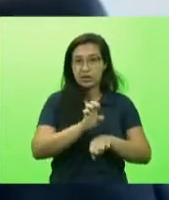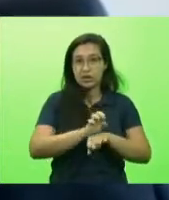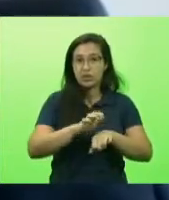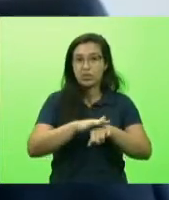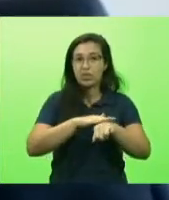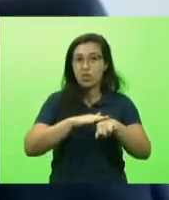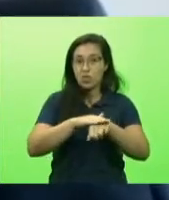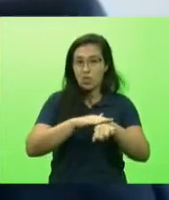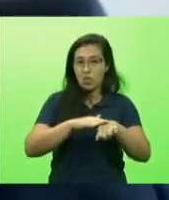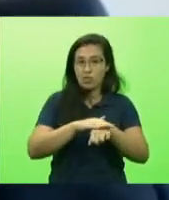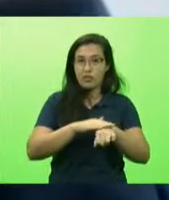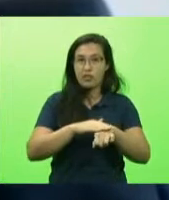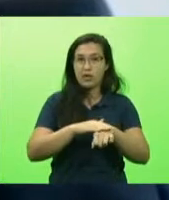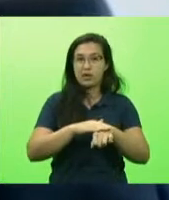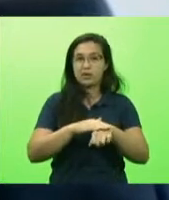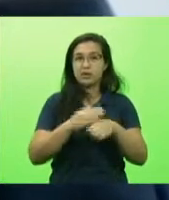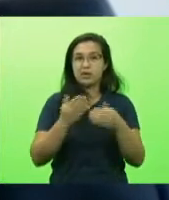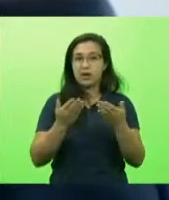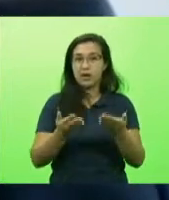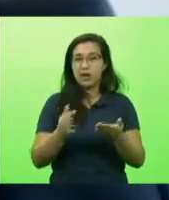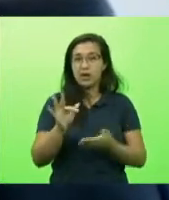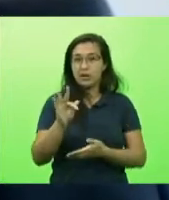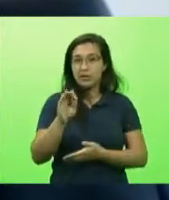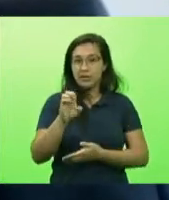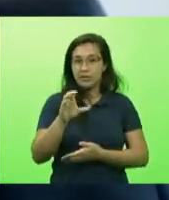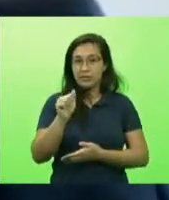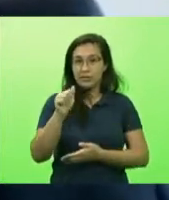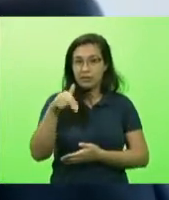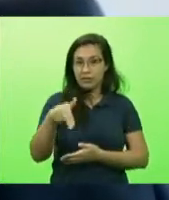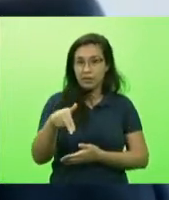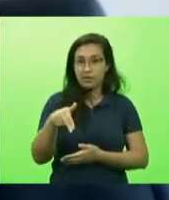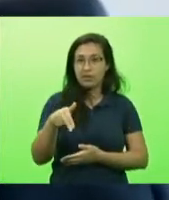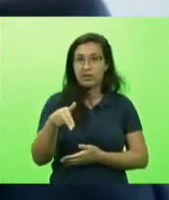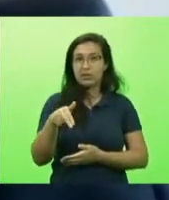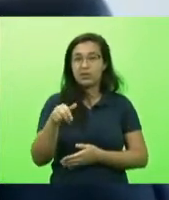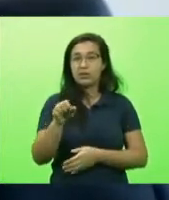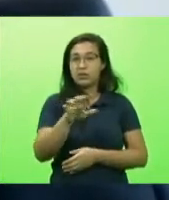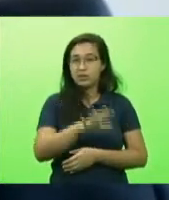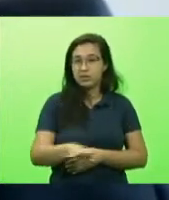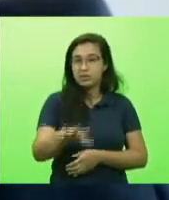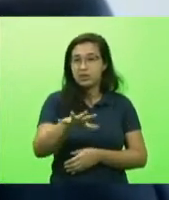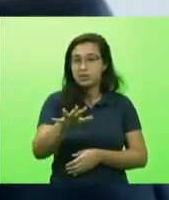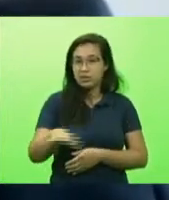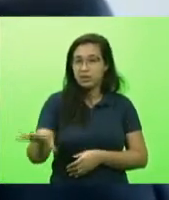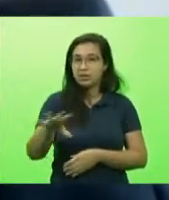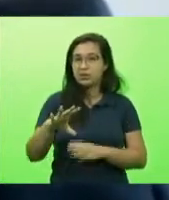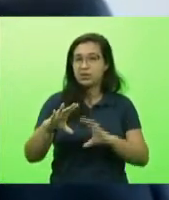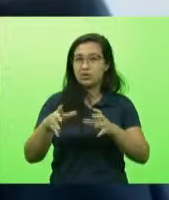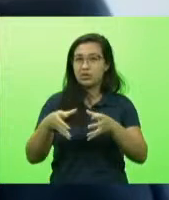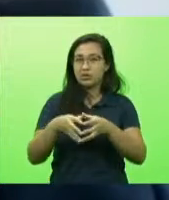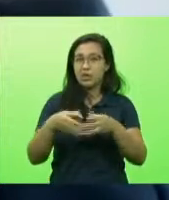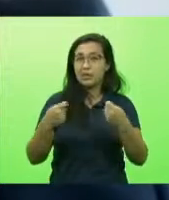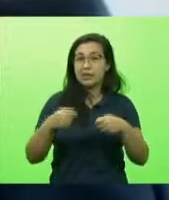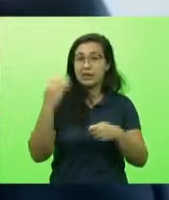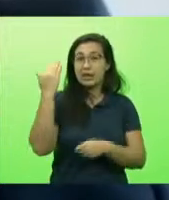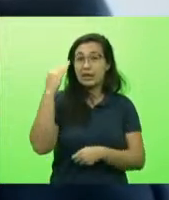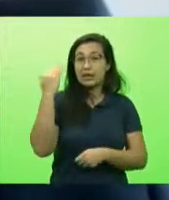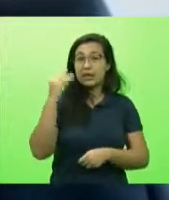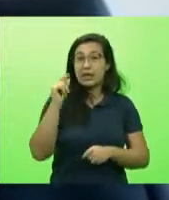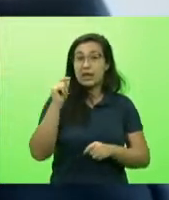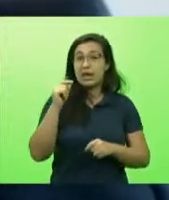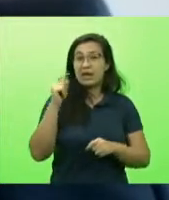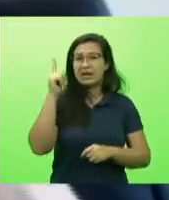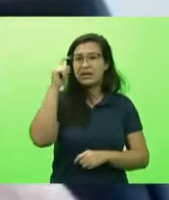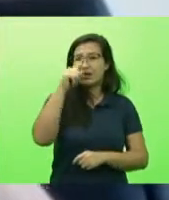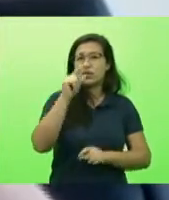presidência da FECAM do COSENES das CIRS regionais para que a gente possa entender as dificuldades e